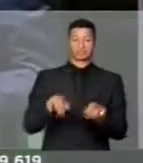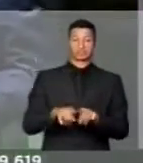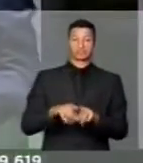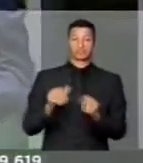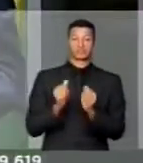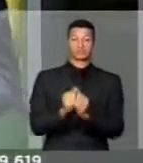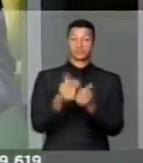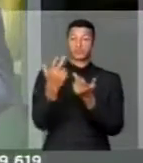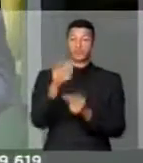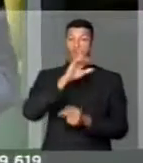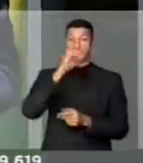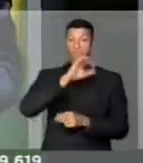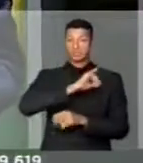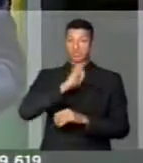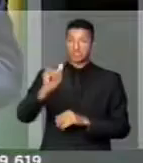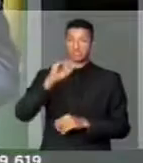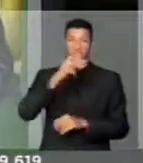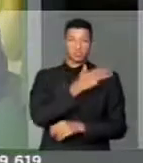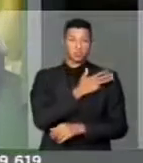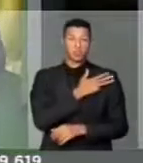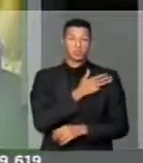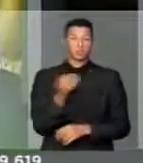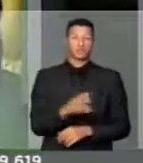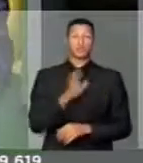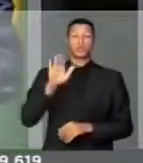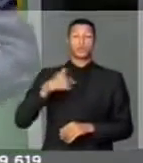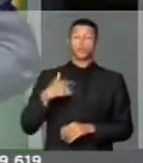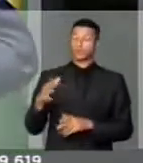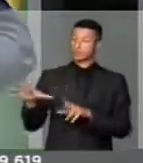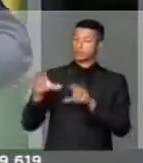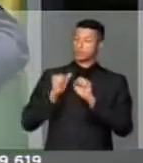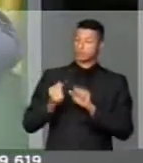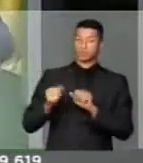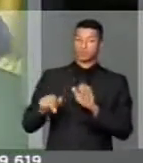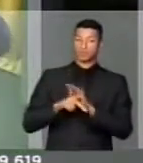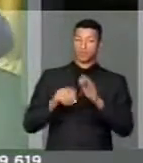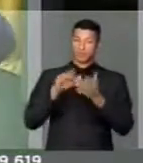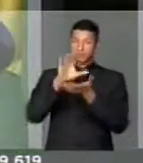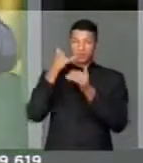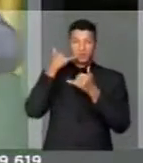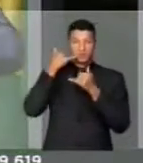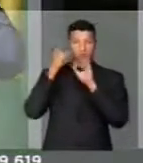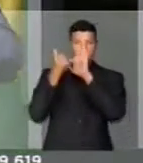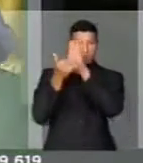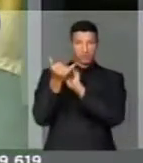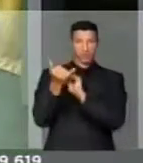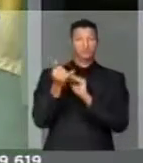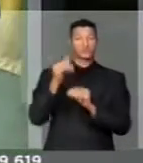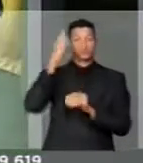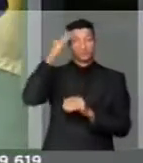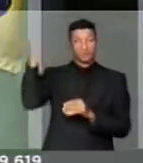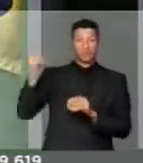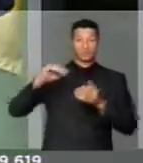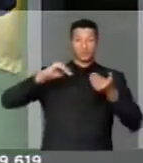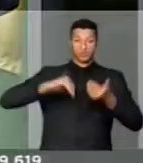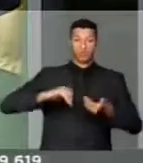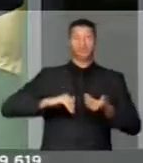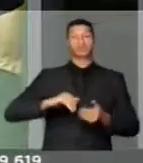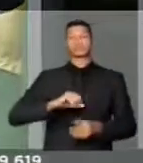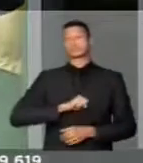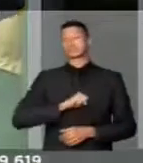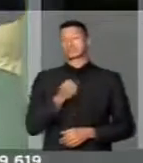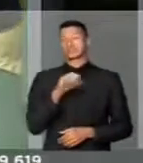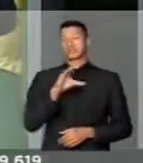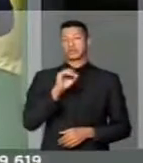Como disse o Lula recentemente, quando foi apanhado naquelas gravações famosas, o Congresso está acovardado.